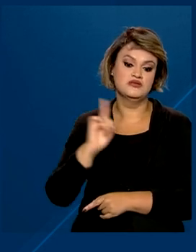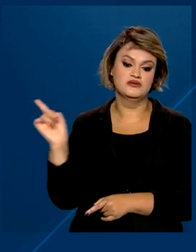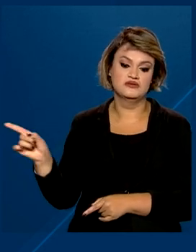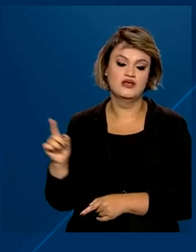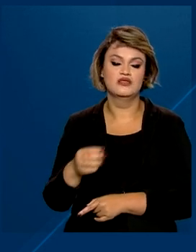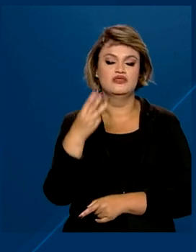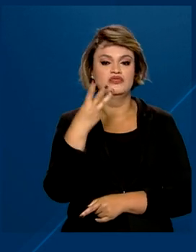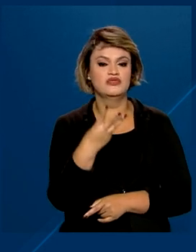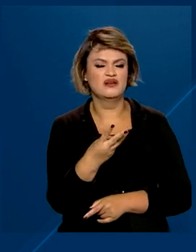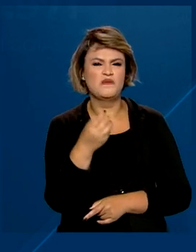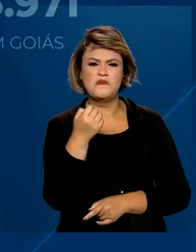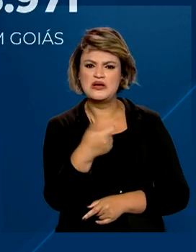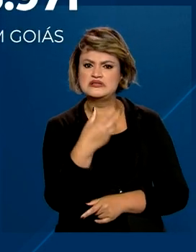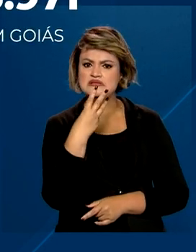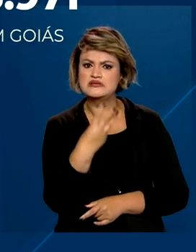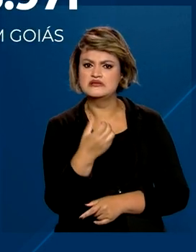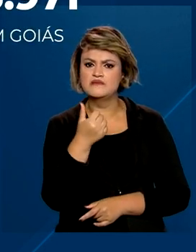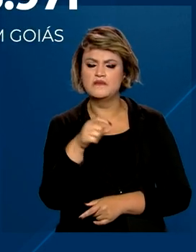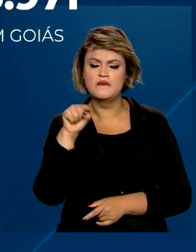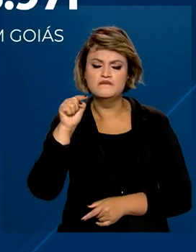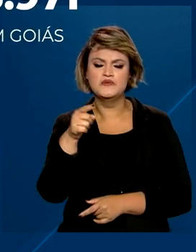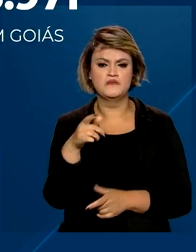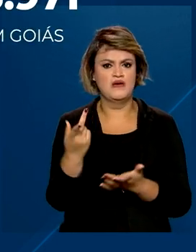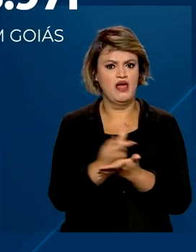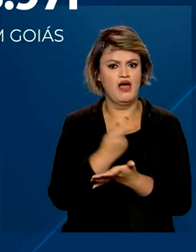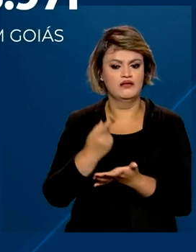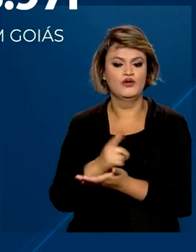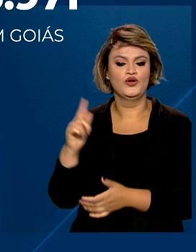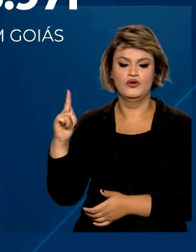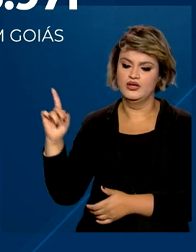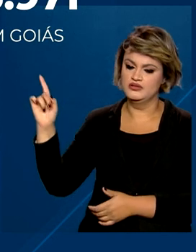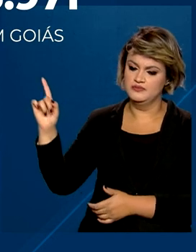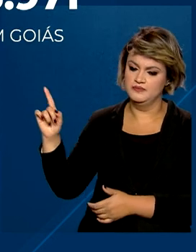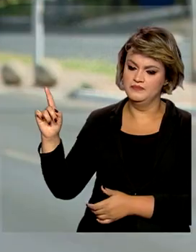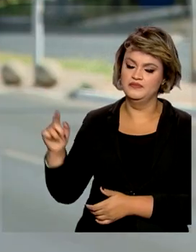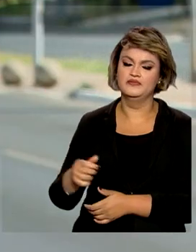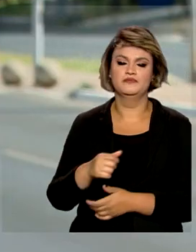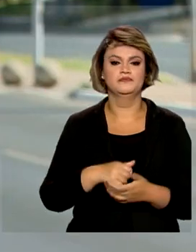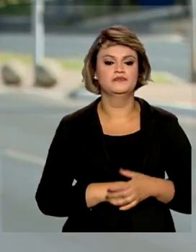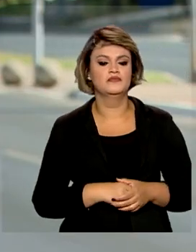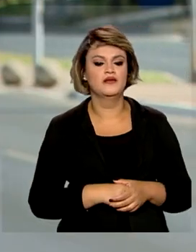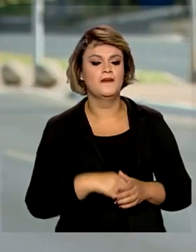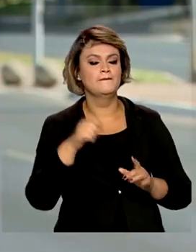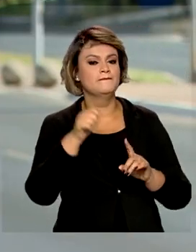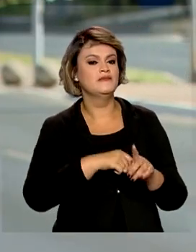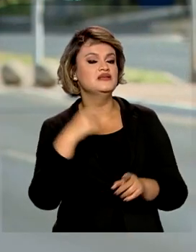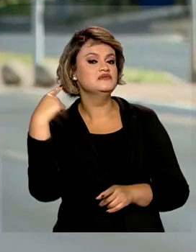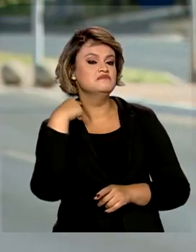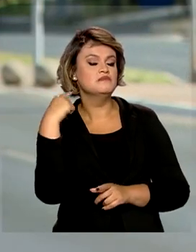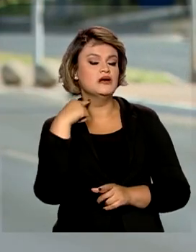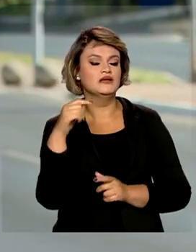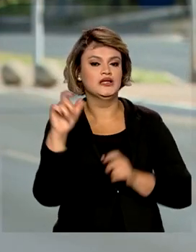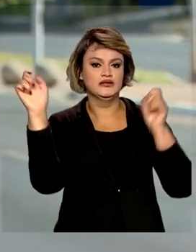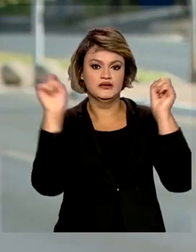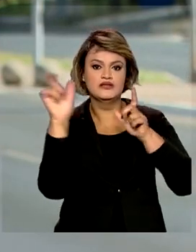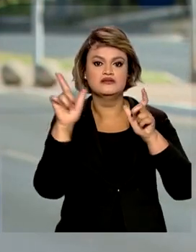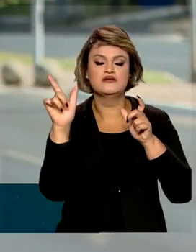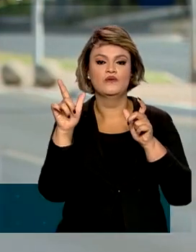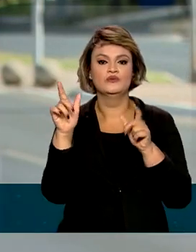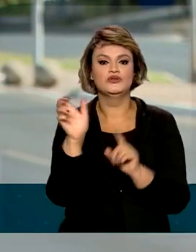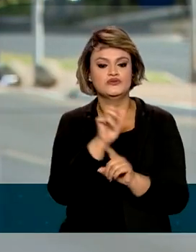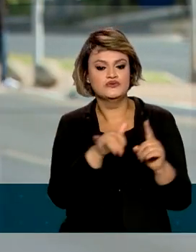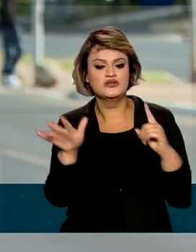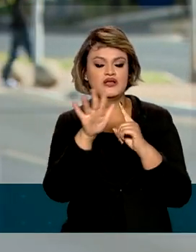31 mil infrações, e Goiás, com quase 17 mil. Maio é o mês para chamar a atenção da